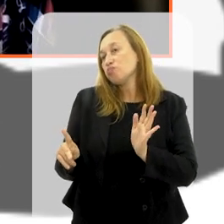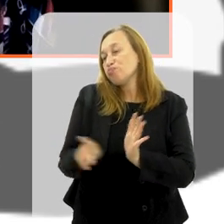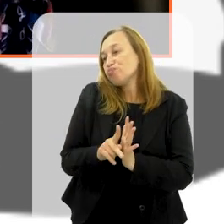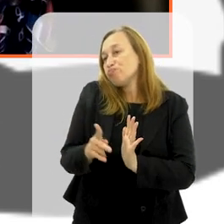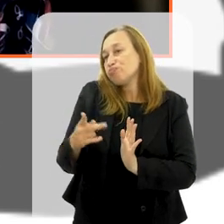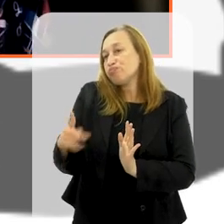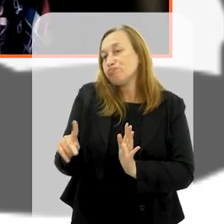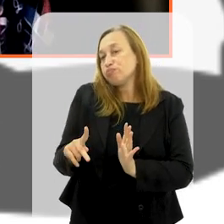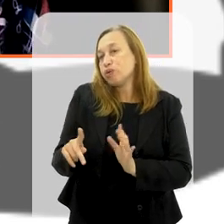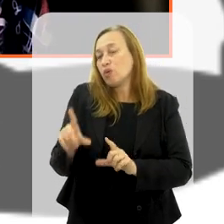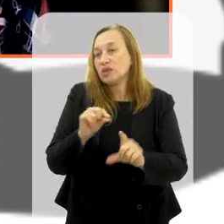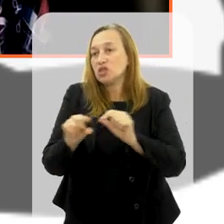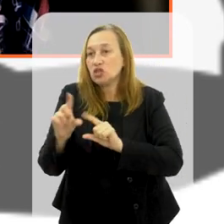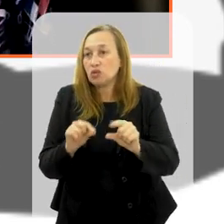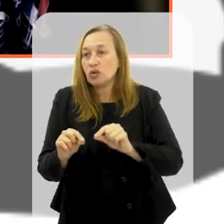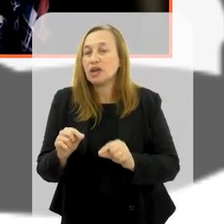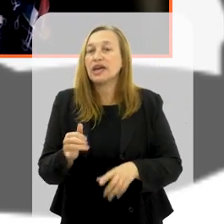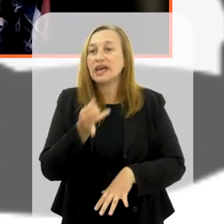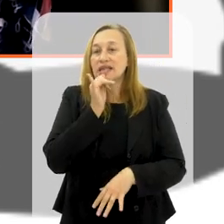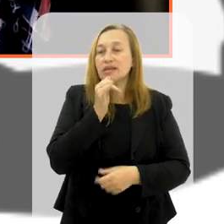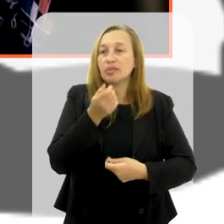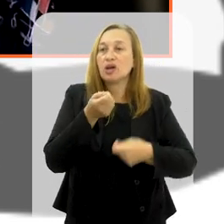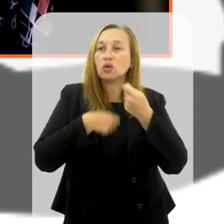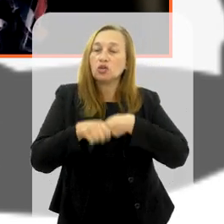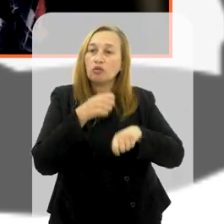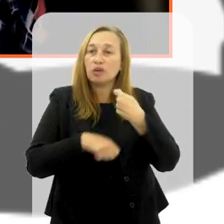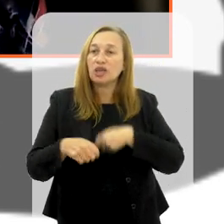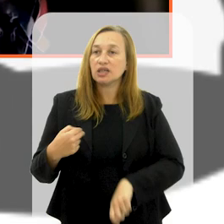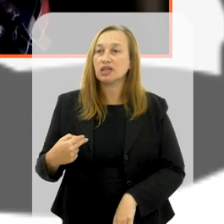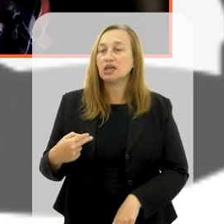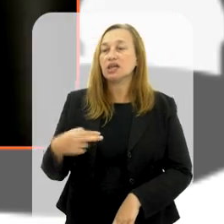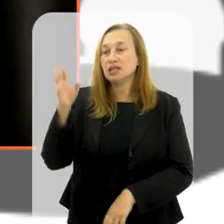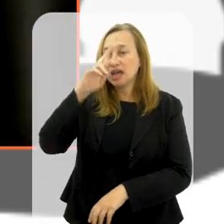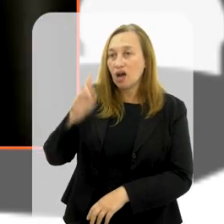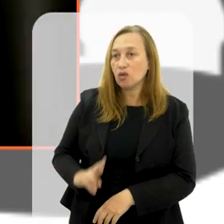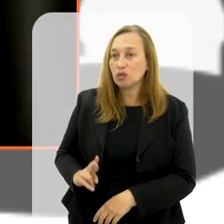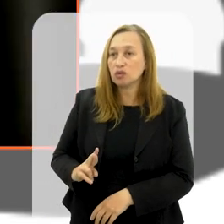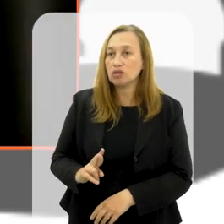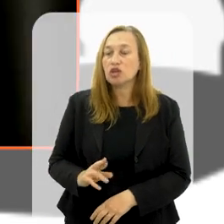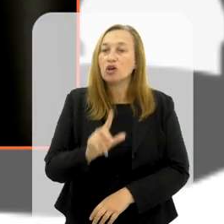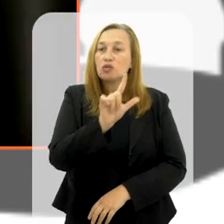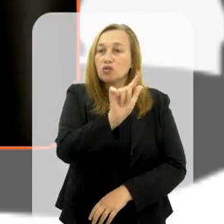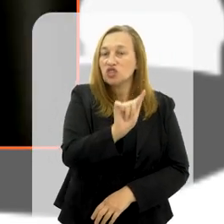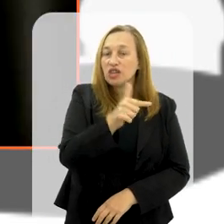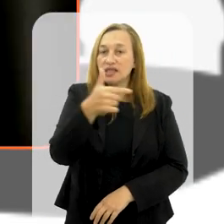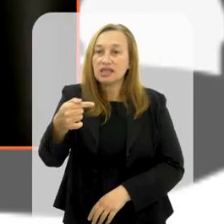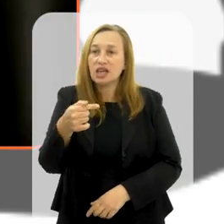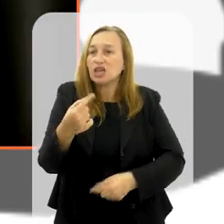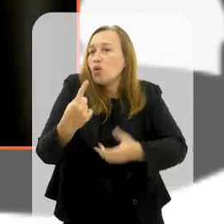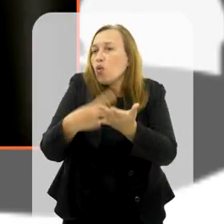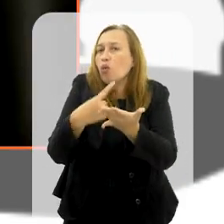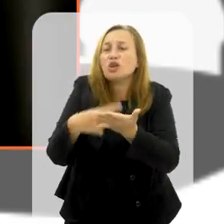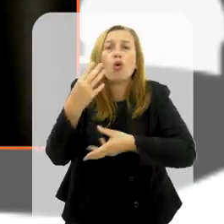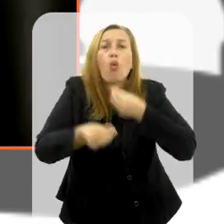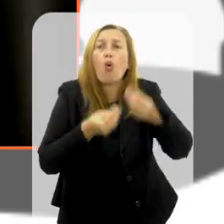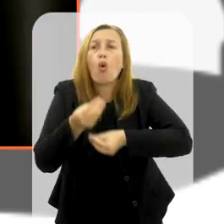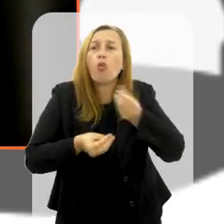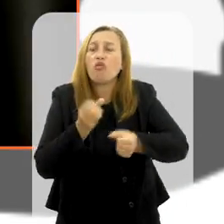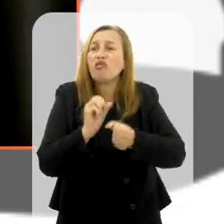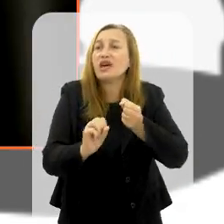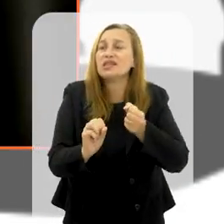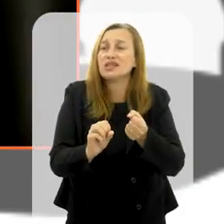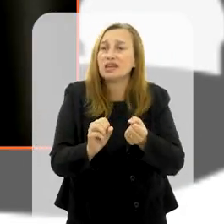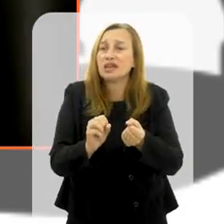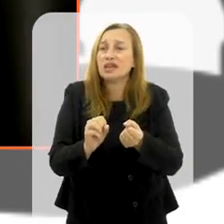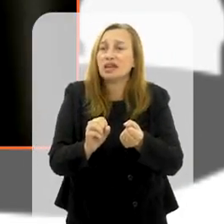né? Por exemplo, agora na questão das sanções econômicas da Rússia. O G7 combina entre eles como é que